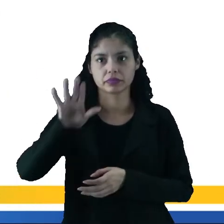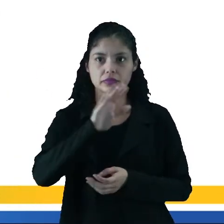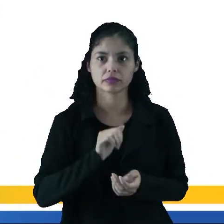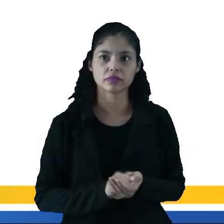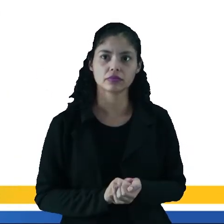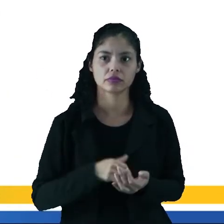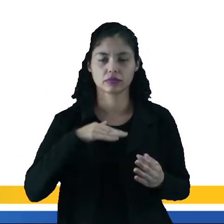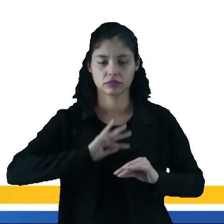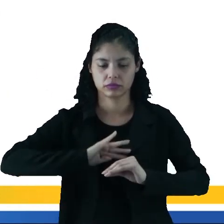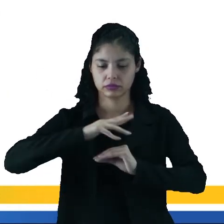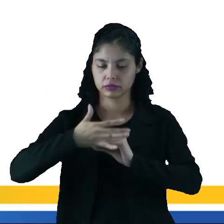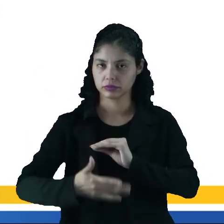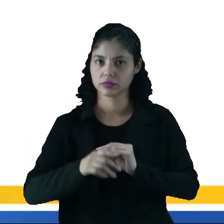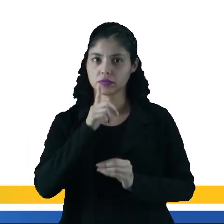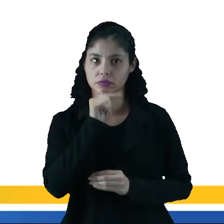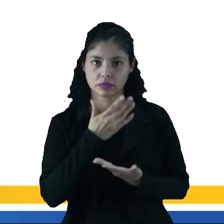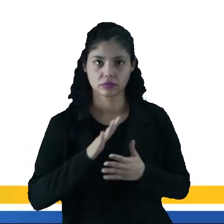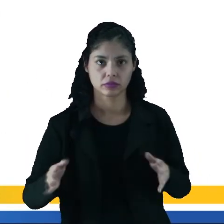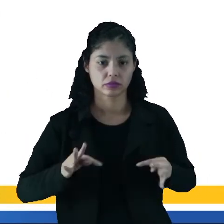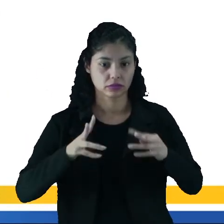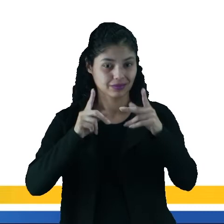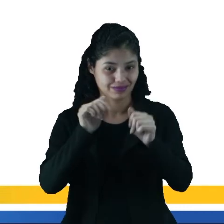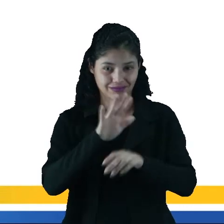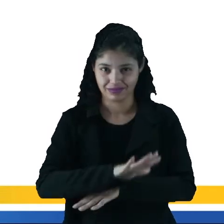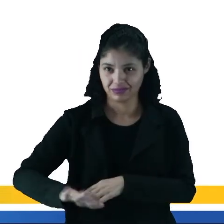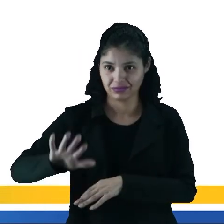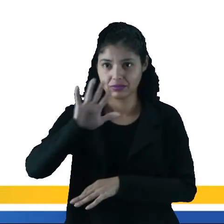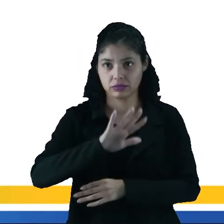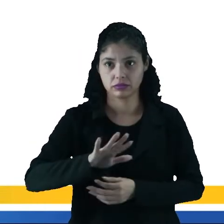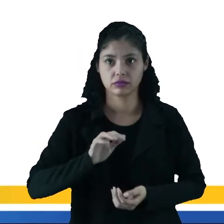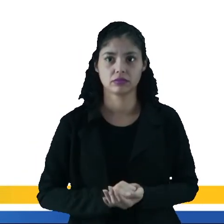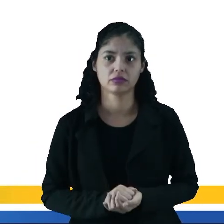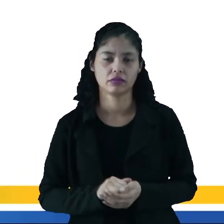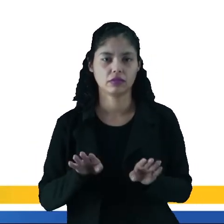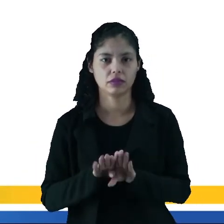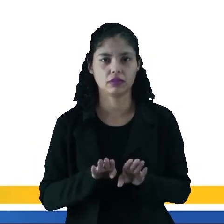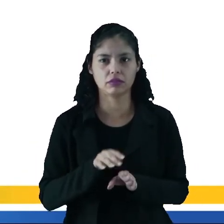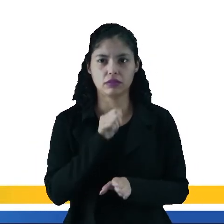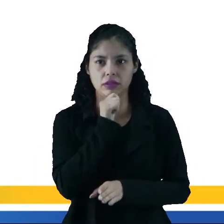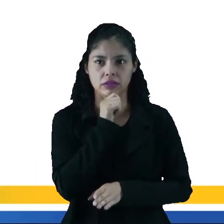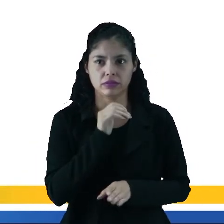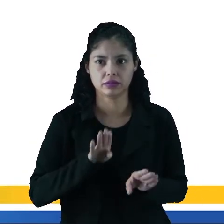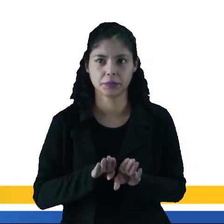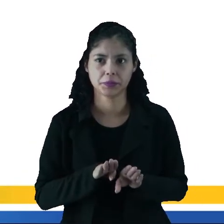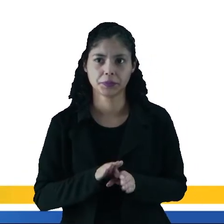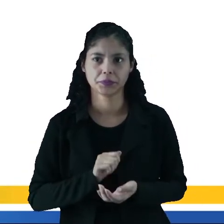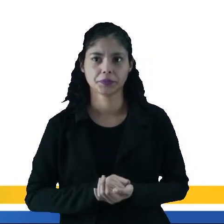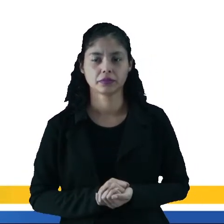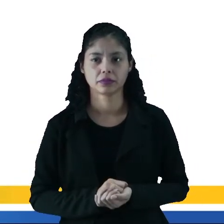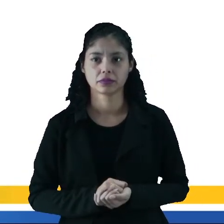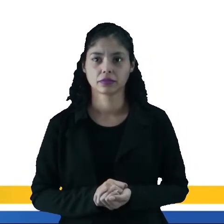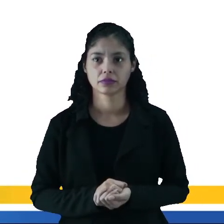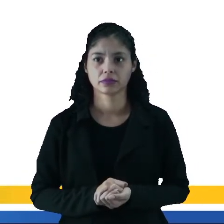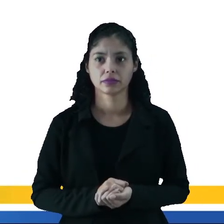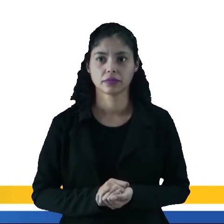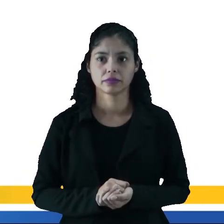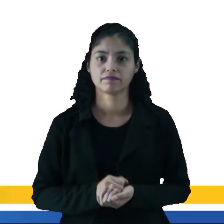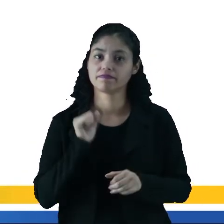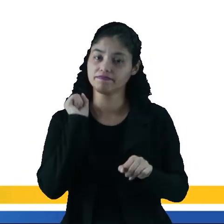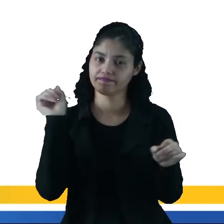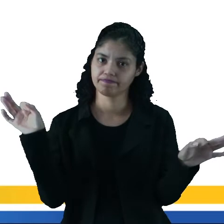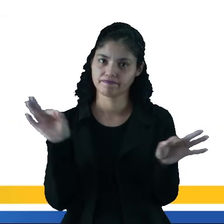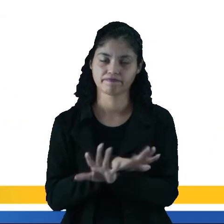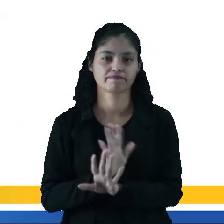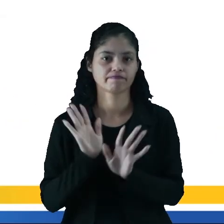seja para a atmosfera, as águas, o subsolo, enfim. São produzidas a partir de fonte de energia que se esgotam na